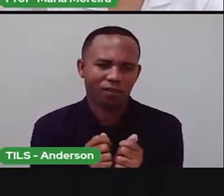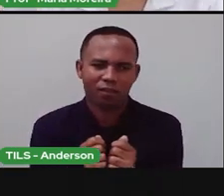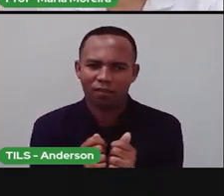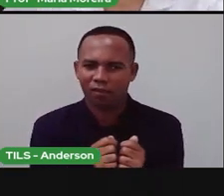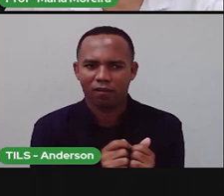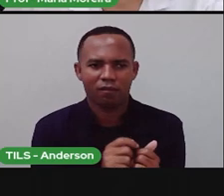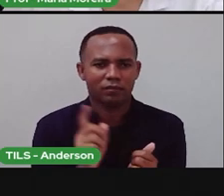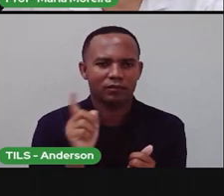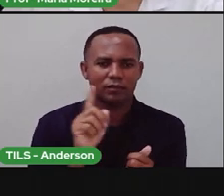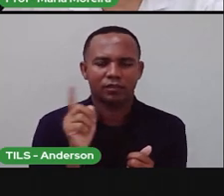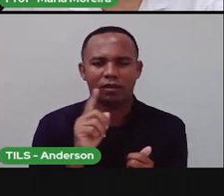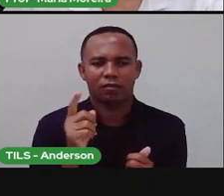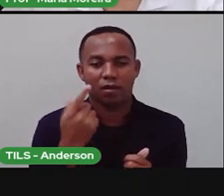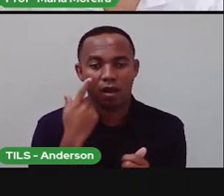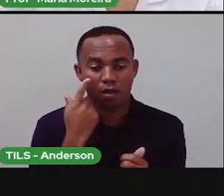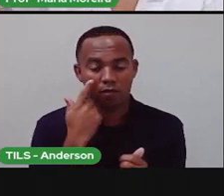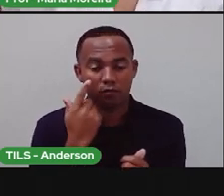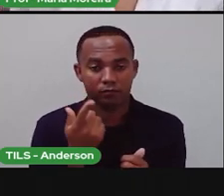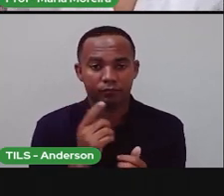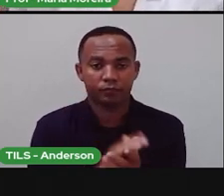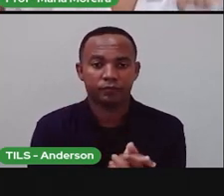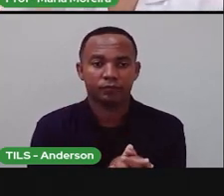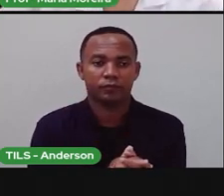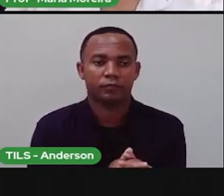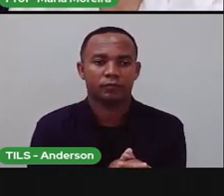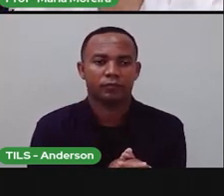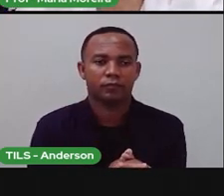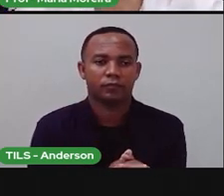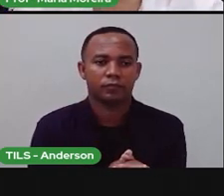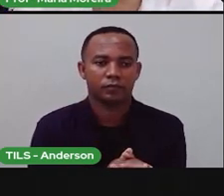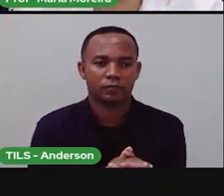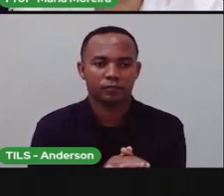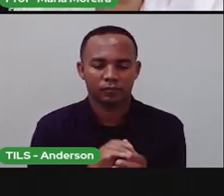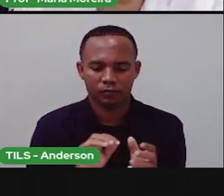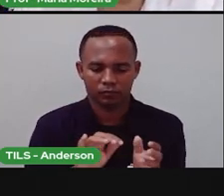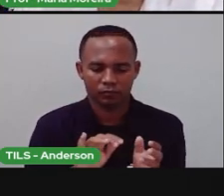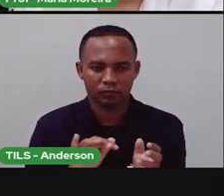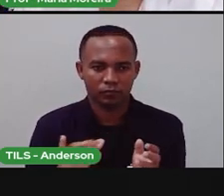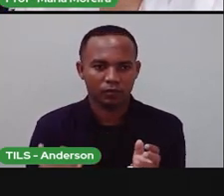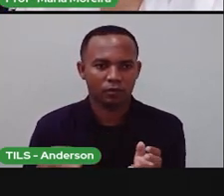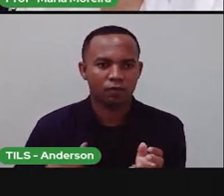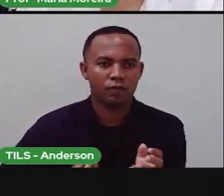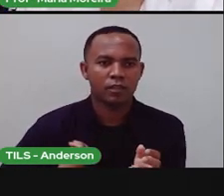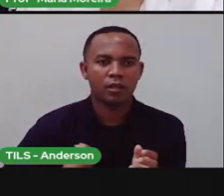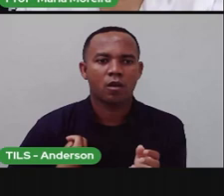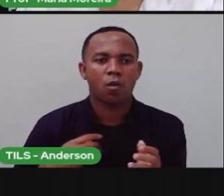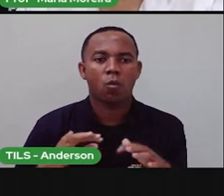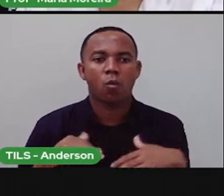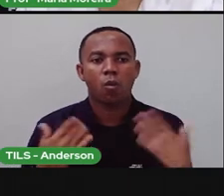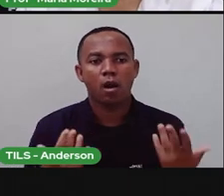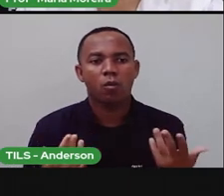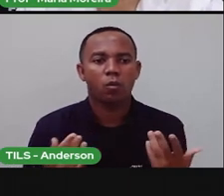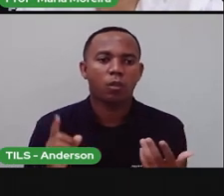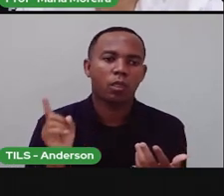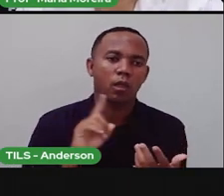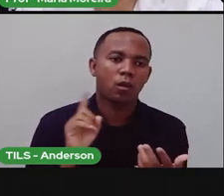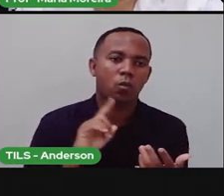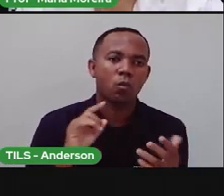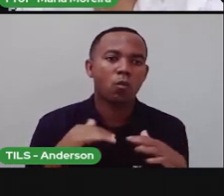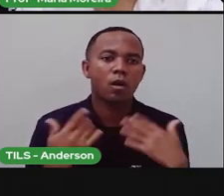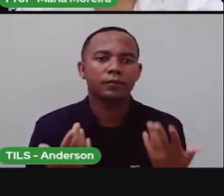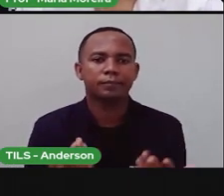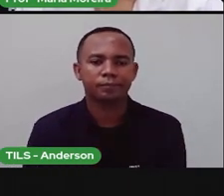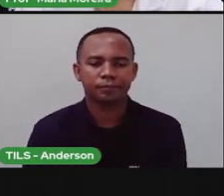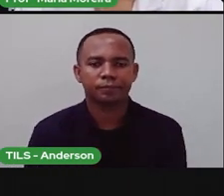escrever aqui agora sobre o conteúdo? Vamos lá, escrevam aqui rapidinho quais são os seres vivos, quais são os seres não vivos nessa imagem,